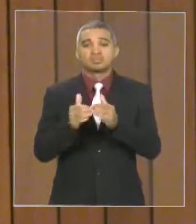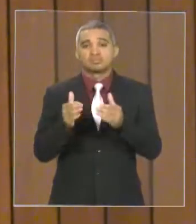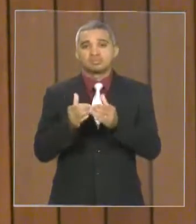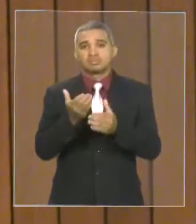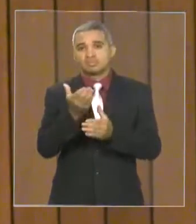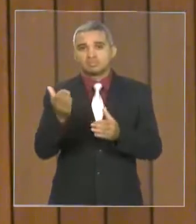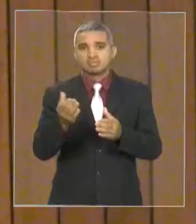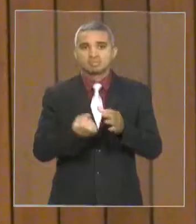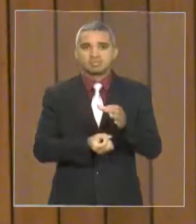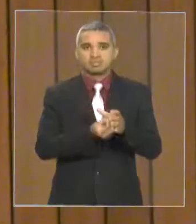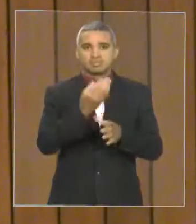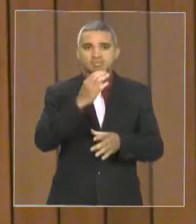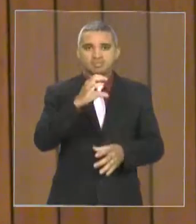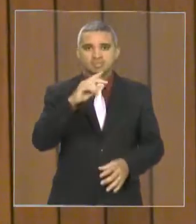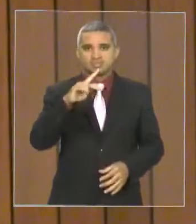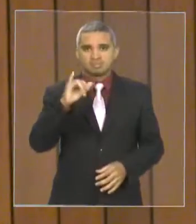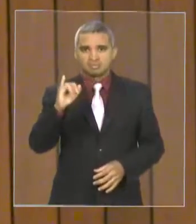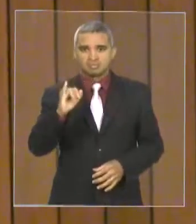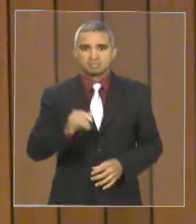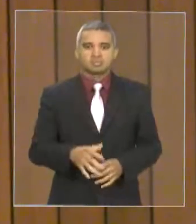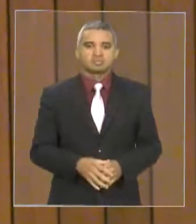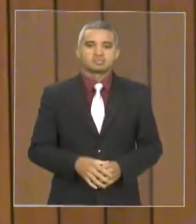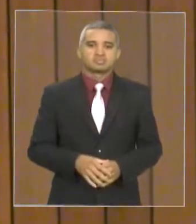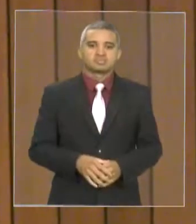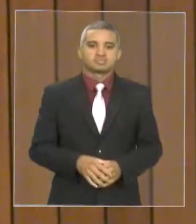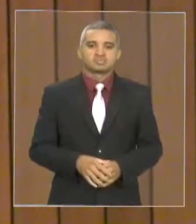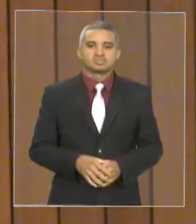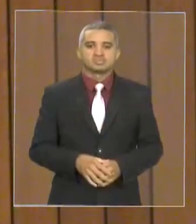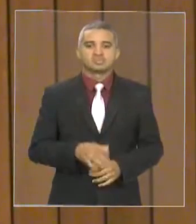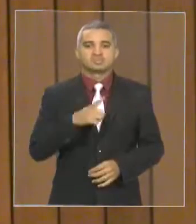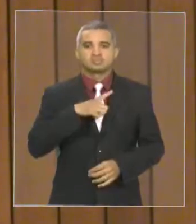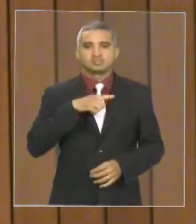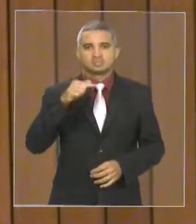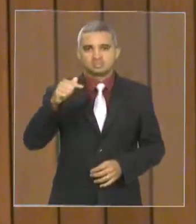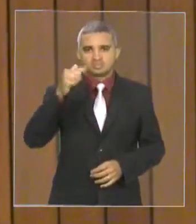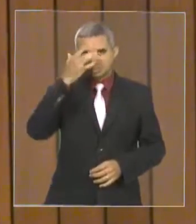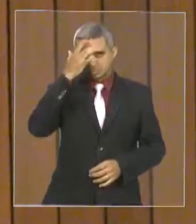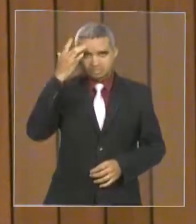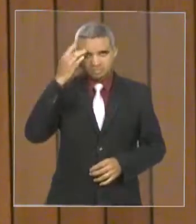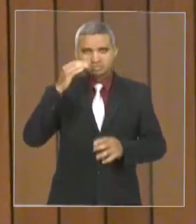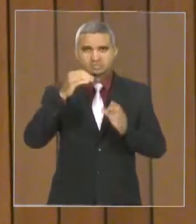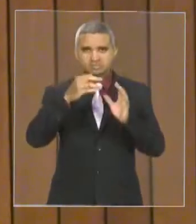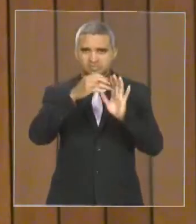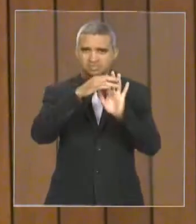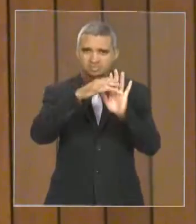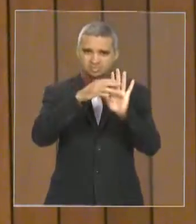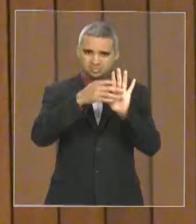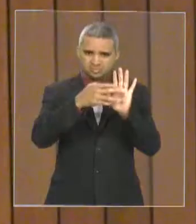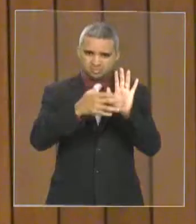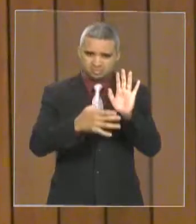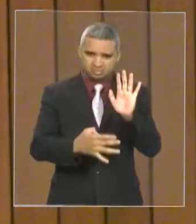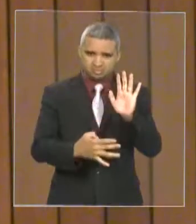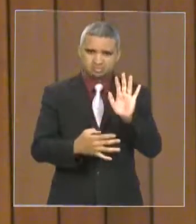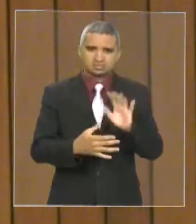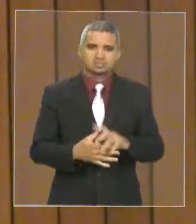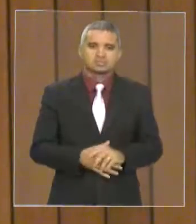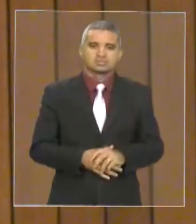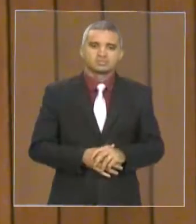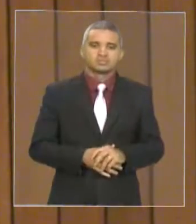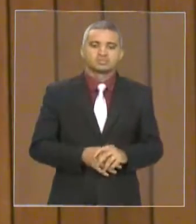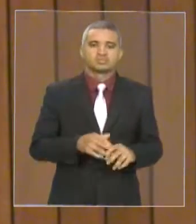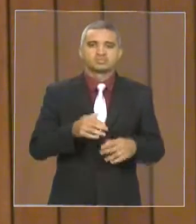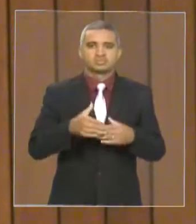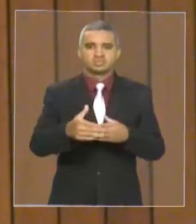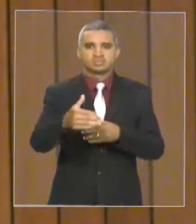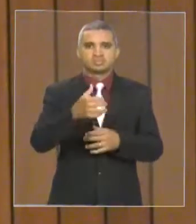a criação de uma Comissão Parlamentar de Inquérito, composta por sete membros, tal, tal, tal, tal, tal, pelo prazo de